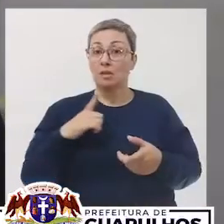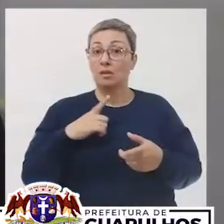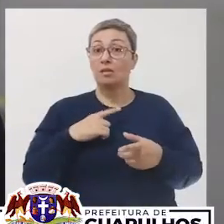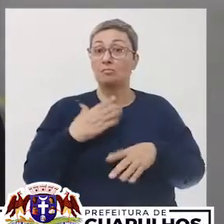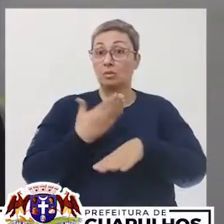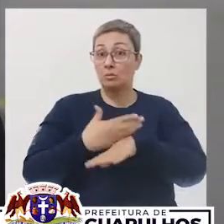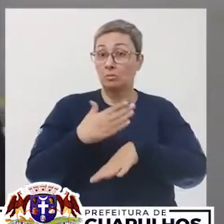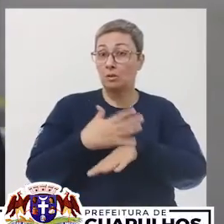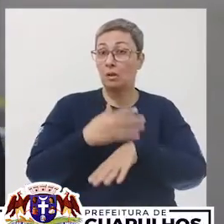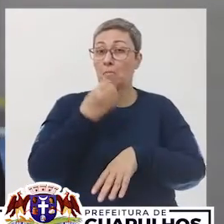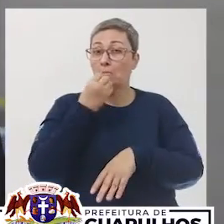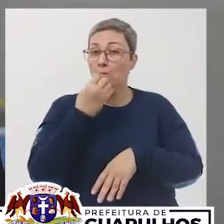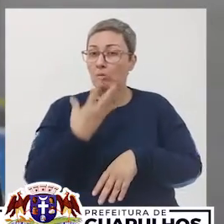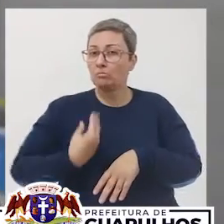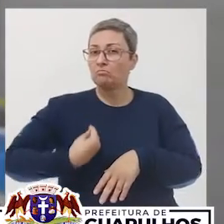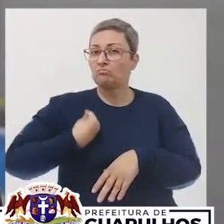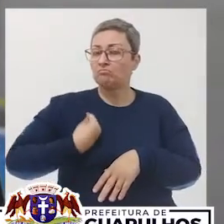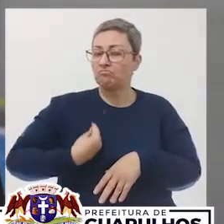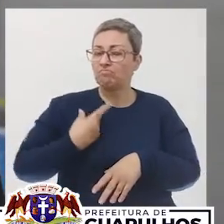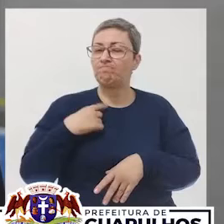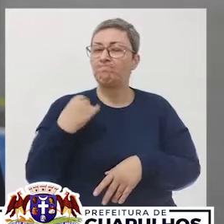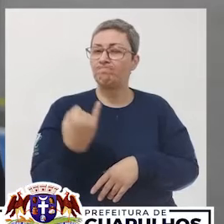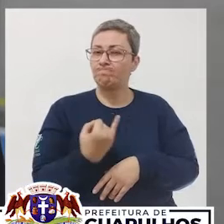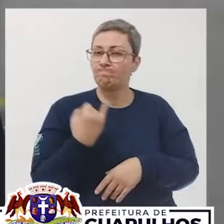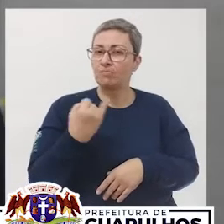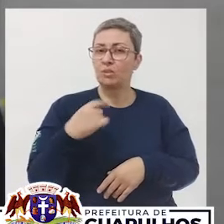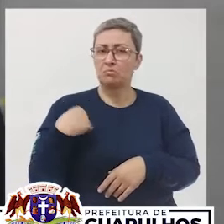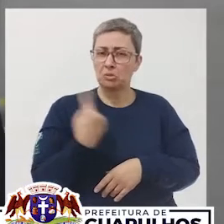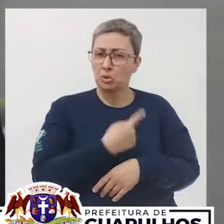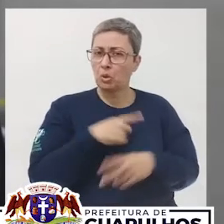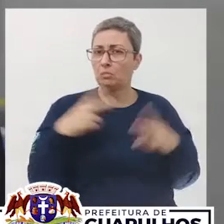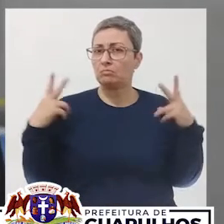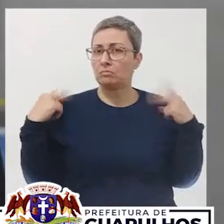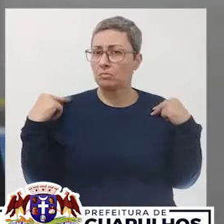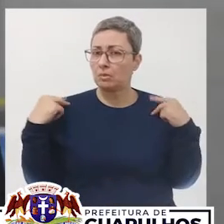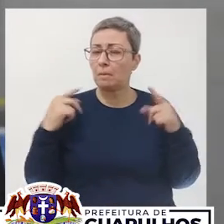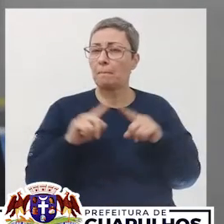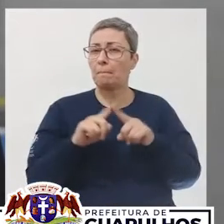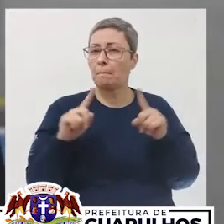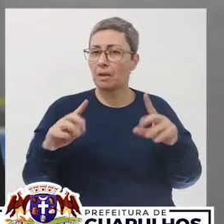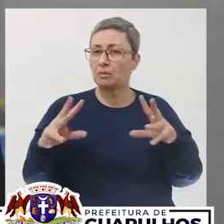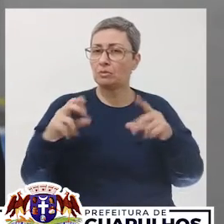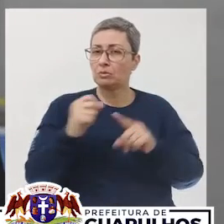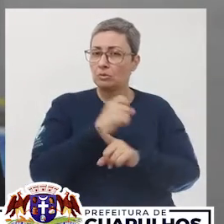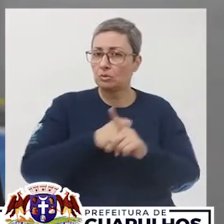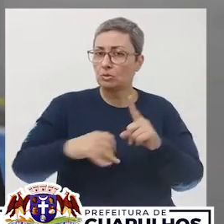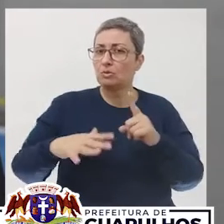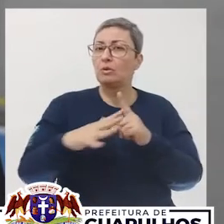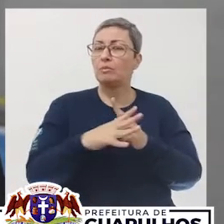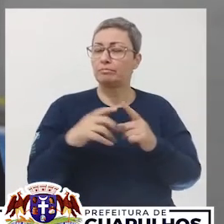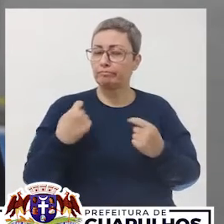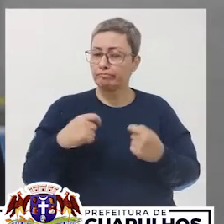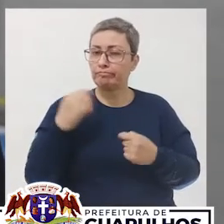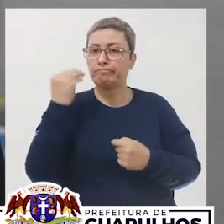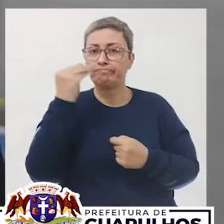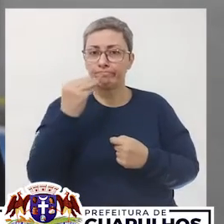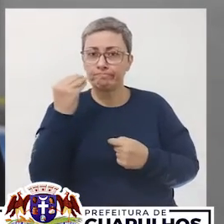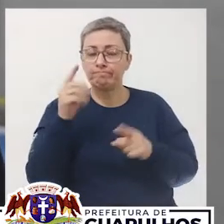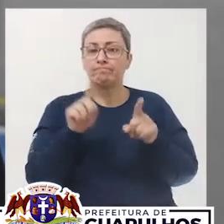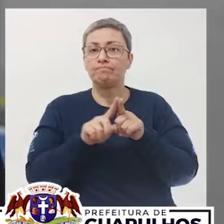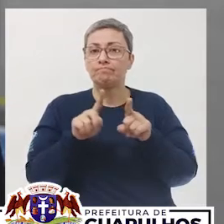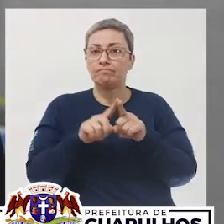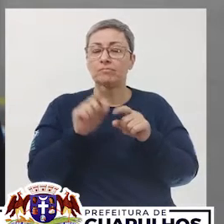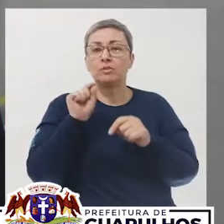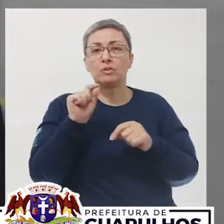Treinamento é e acho que a vivência do treinamento é muito importante não só para nós condutores, mas acho que para a sociedade tem que passar por isso também,